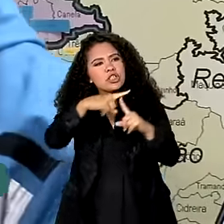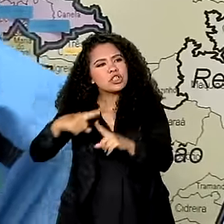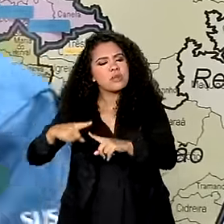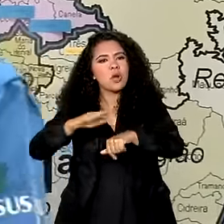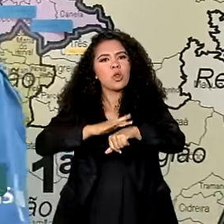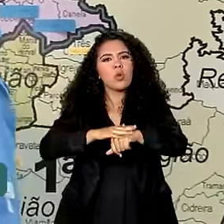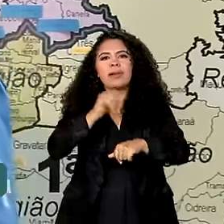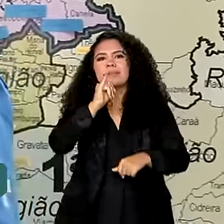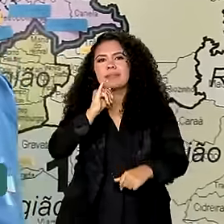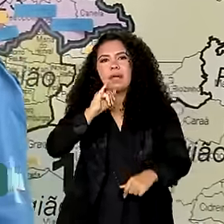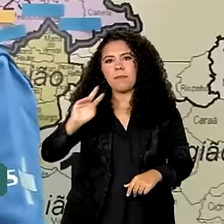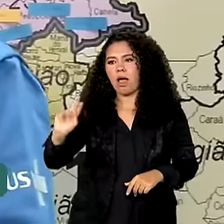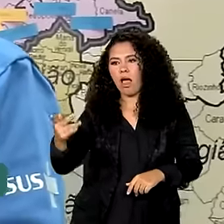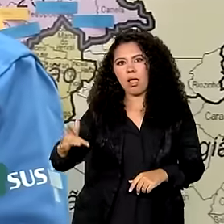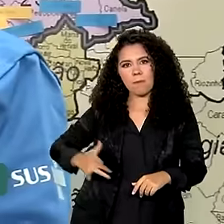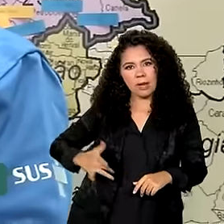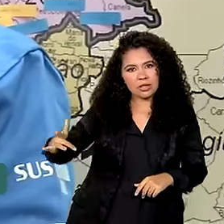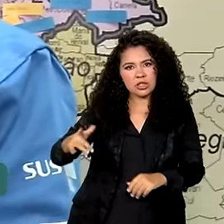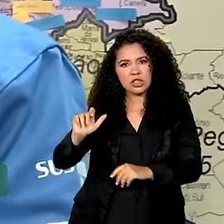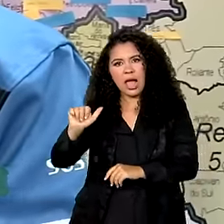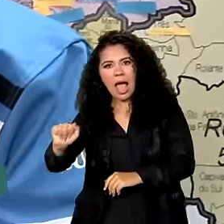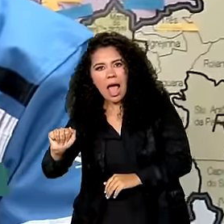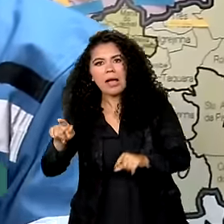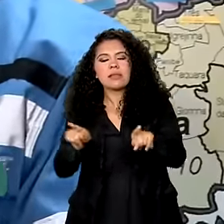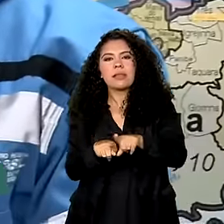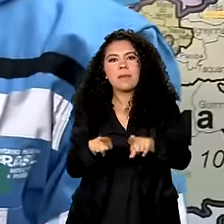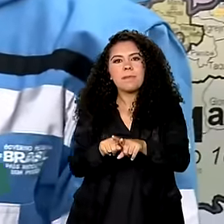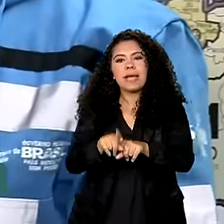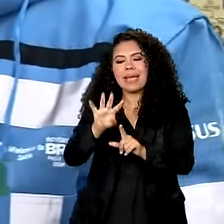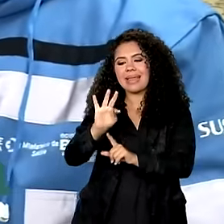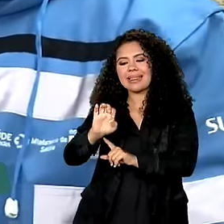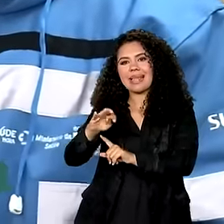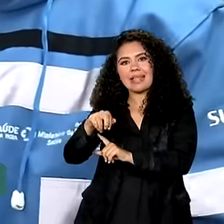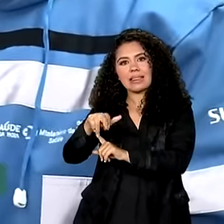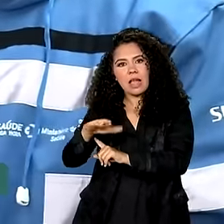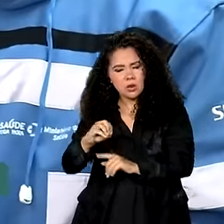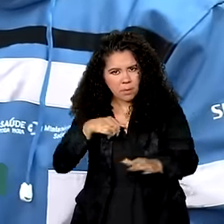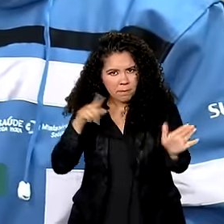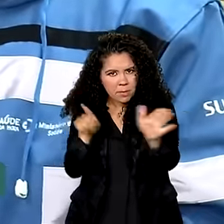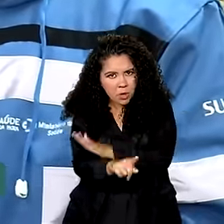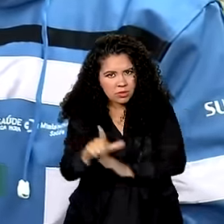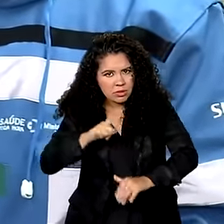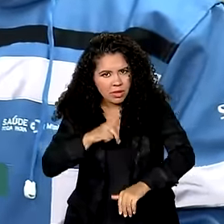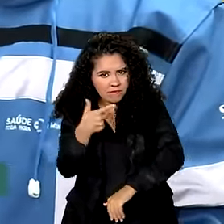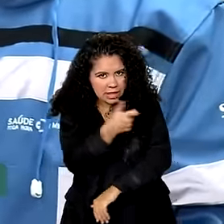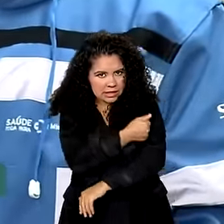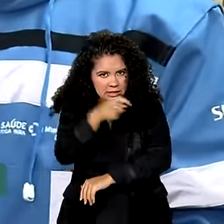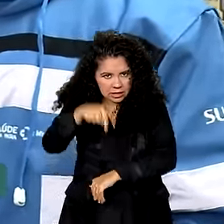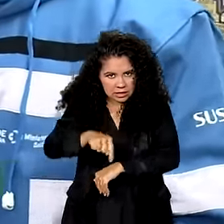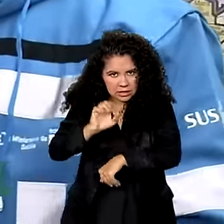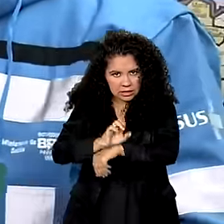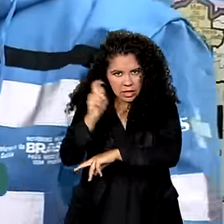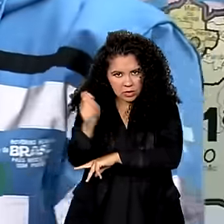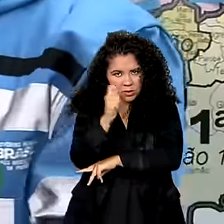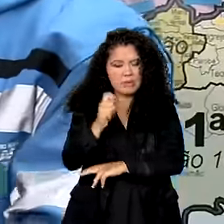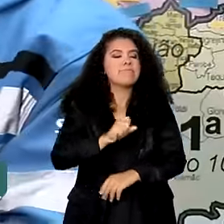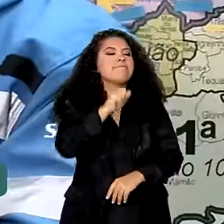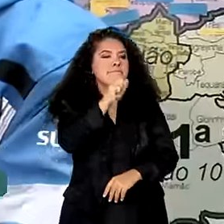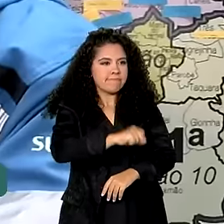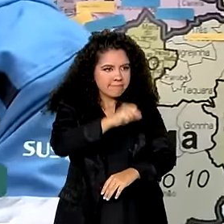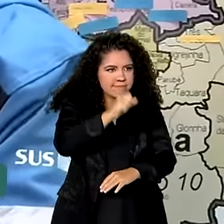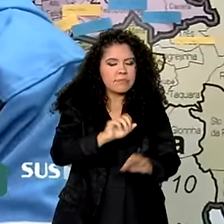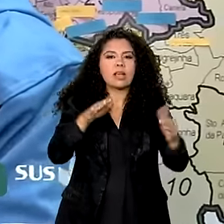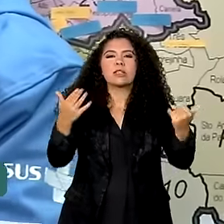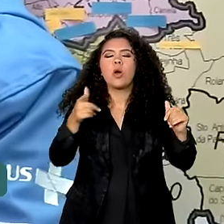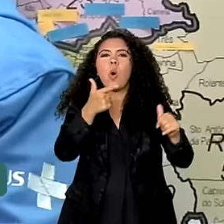hepatite A, hepatite B, tétano, tem vacinas disponíveis aqui no Rio Grande do Sul? Isso. Além dessas doenças